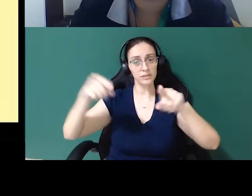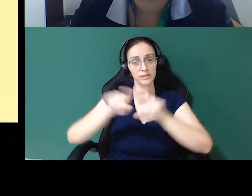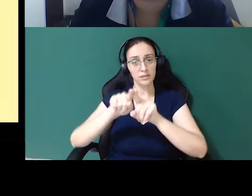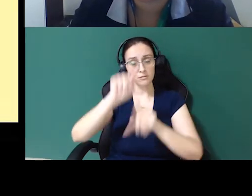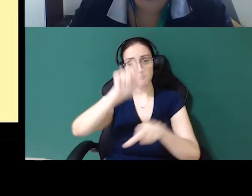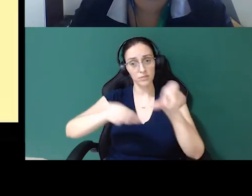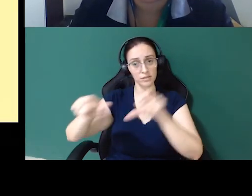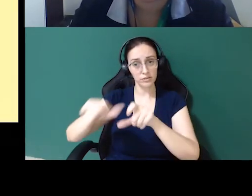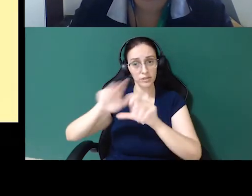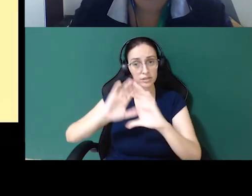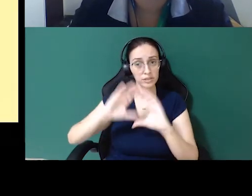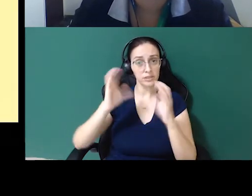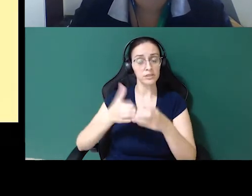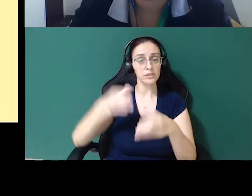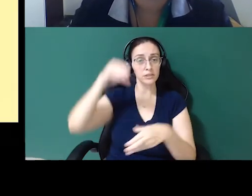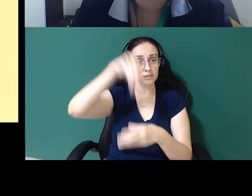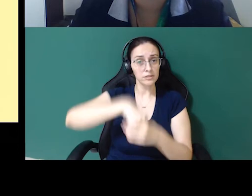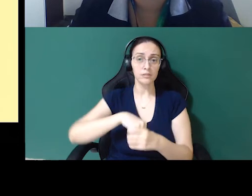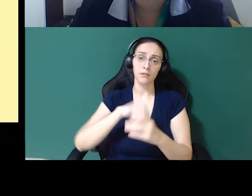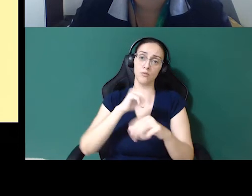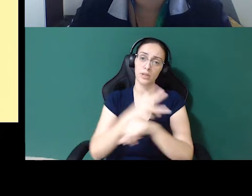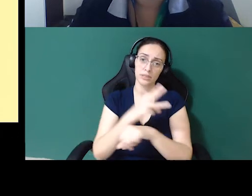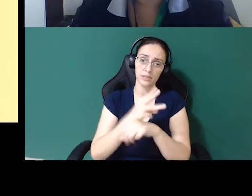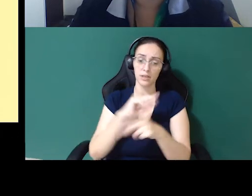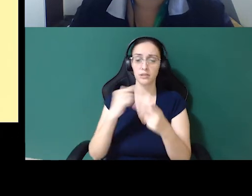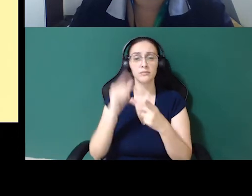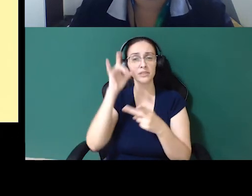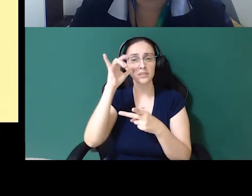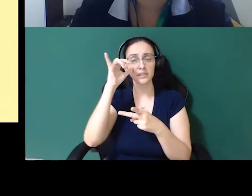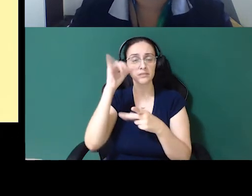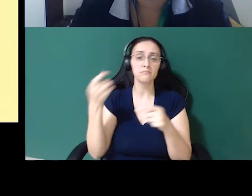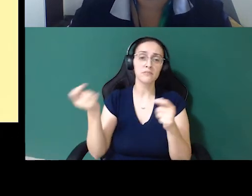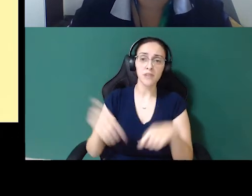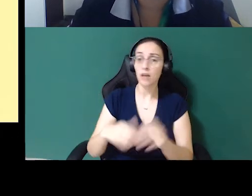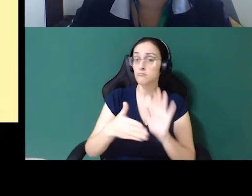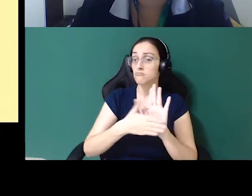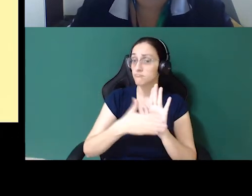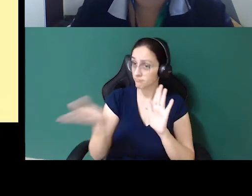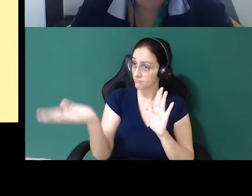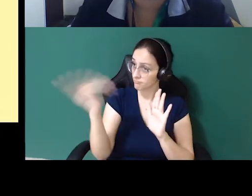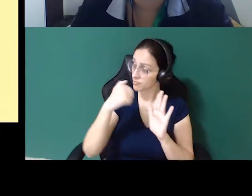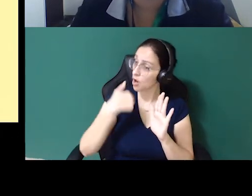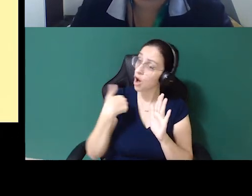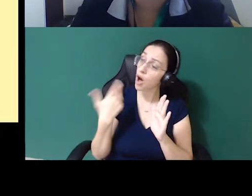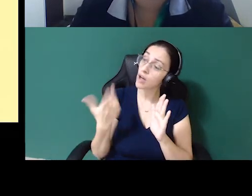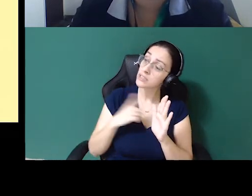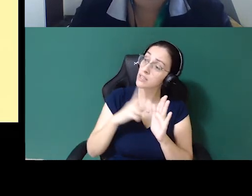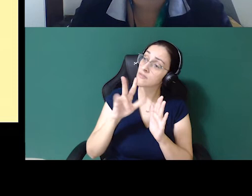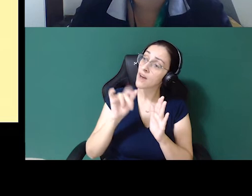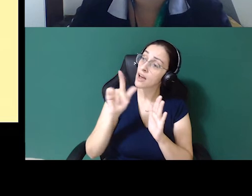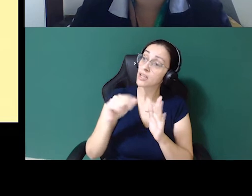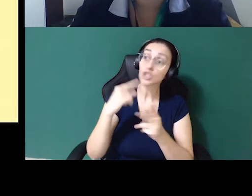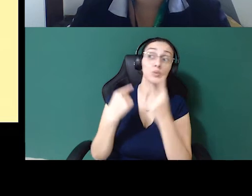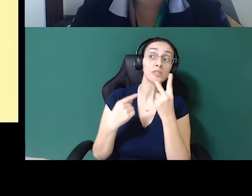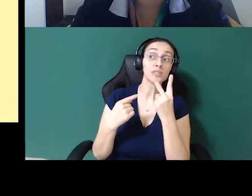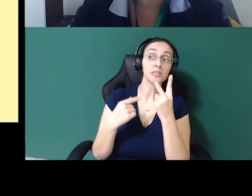está dentro daquela comunidade, seja no WhatsApp, no Instagram? Por que não propor lá? Olha, eu estou oferecendo uma vaga, duas